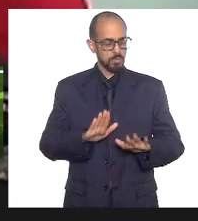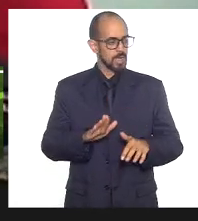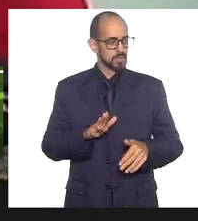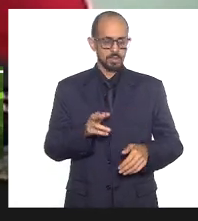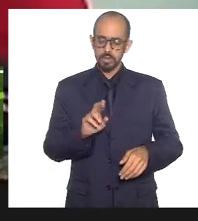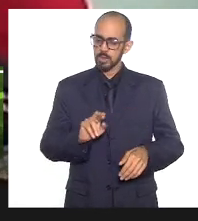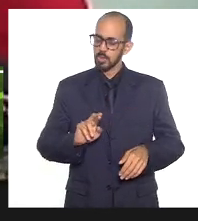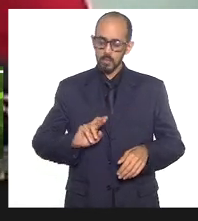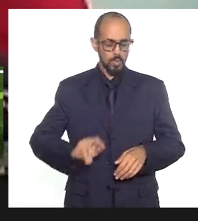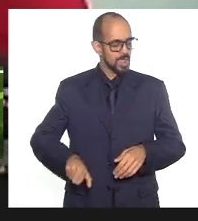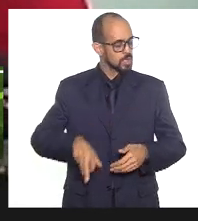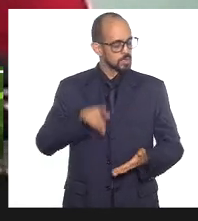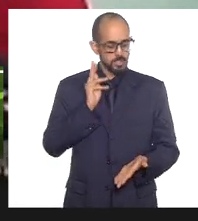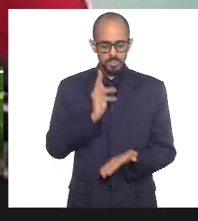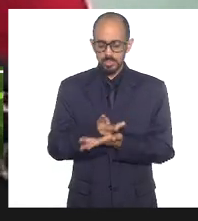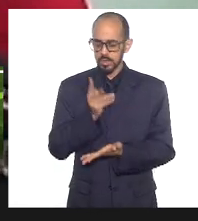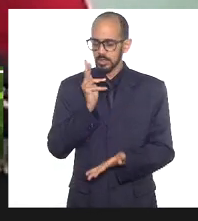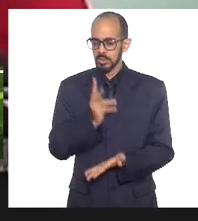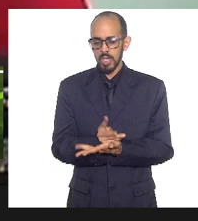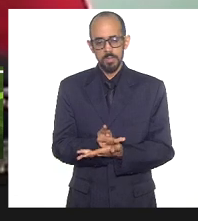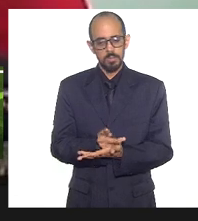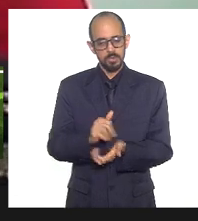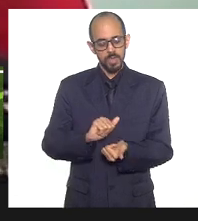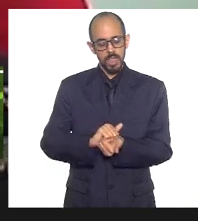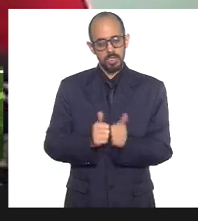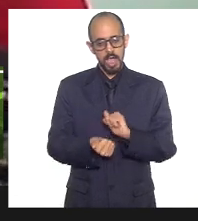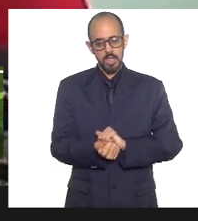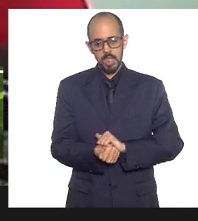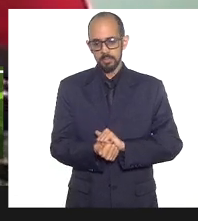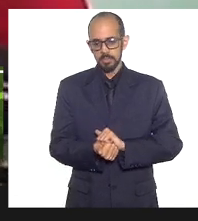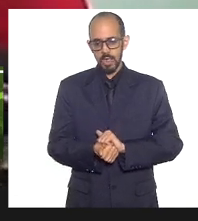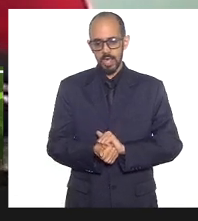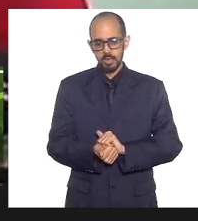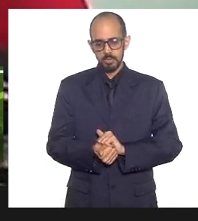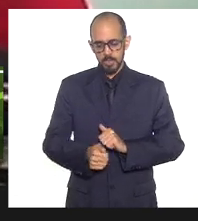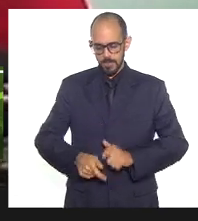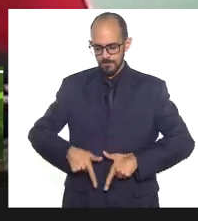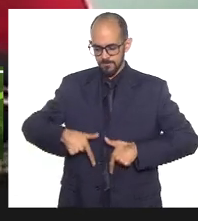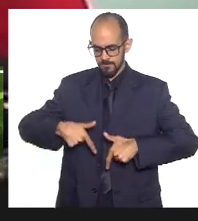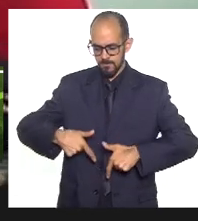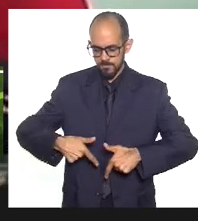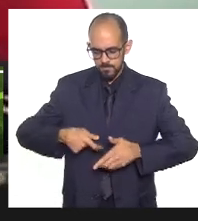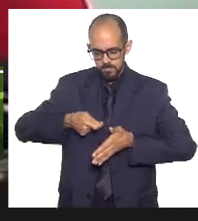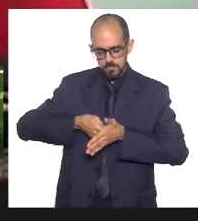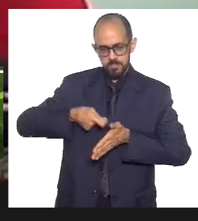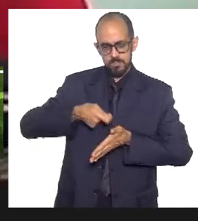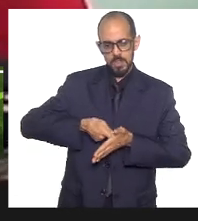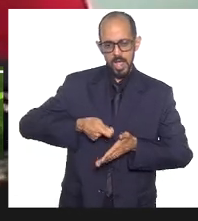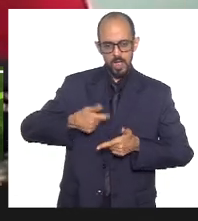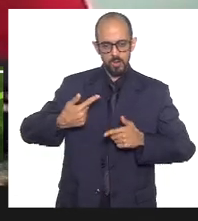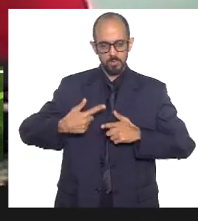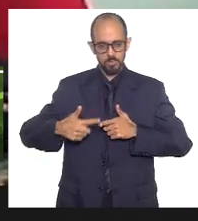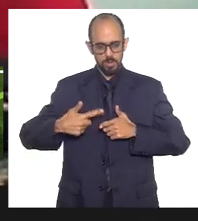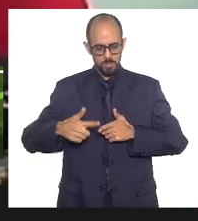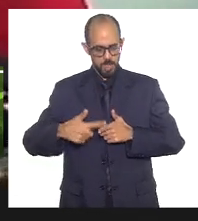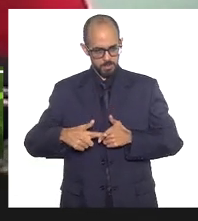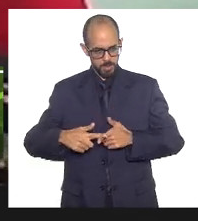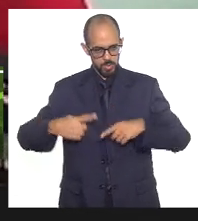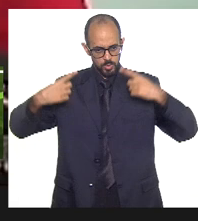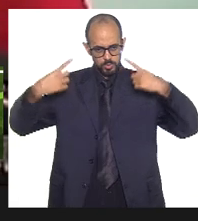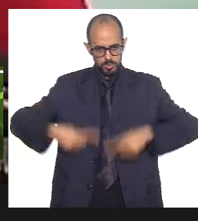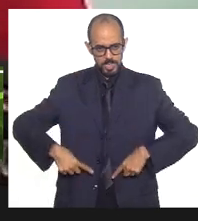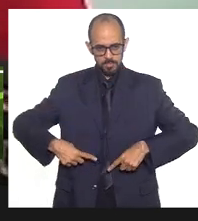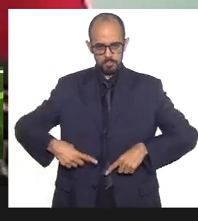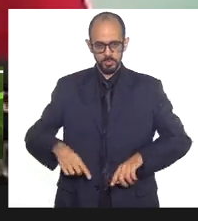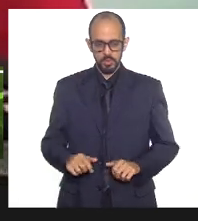sempre elas estão adequadamente preparadas para enfrentar o problema. Um grande desafio que nós